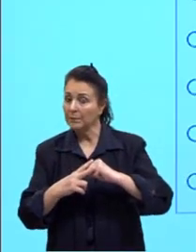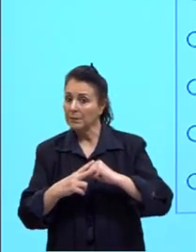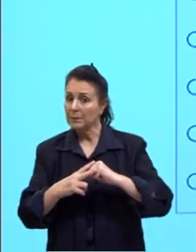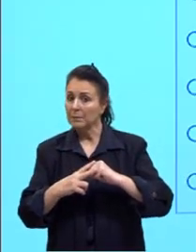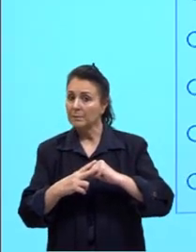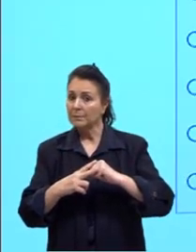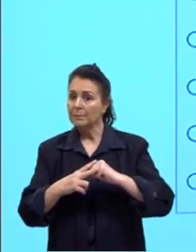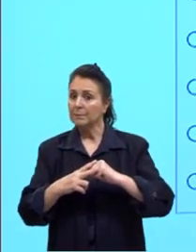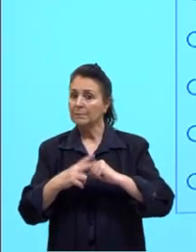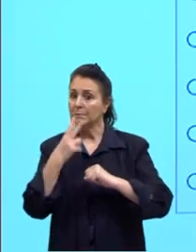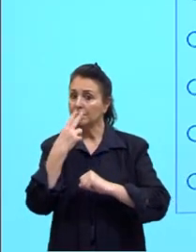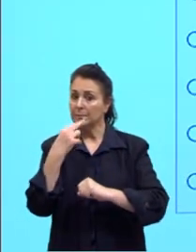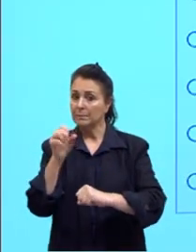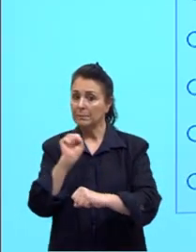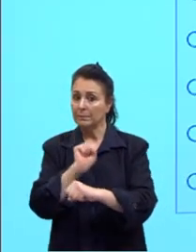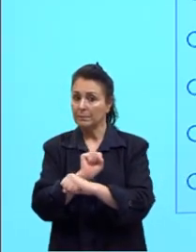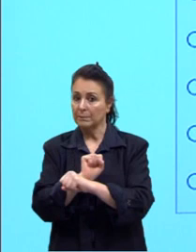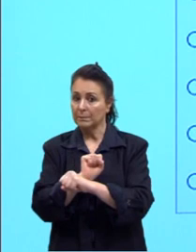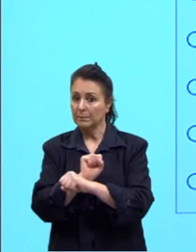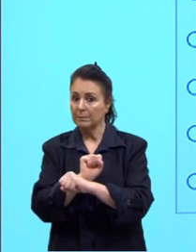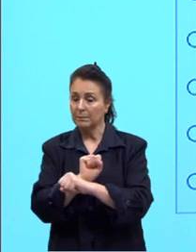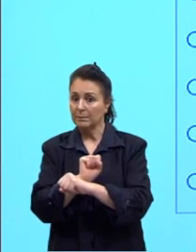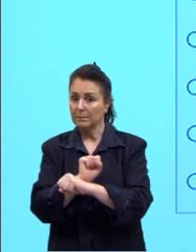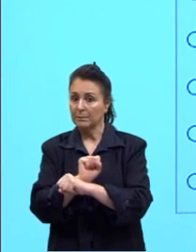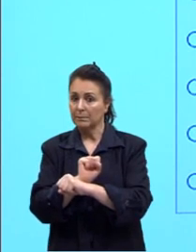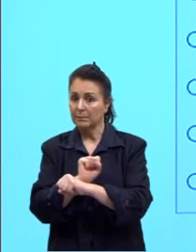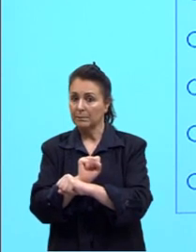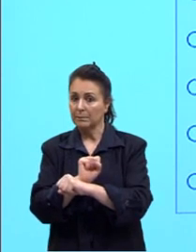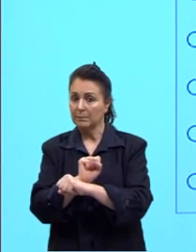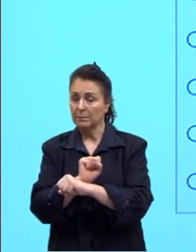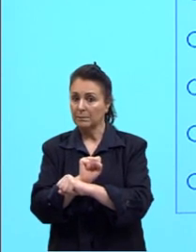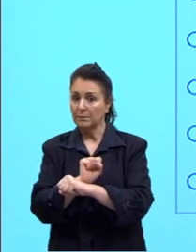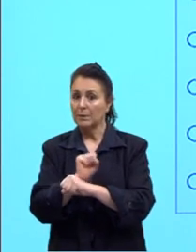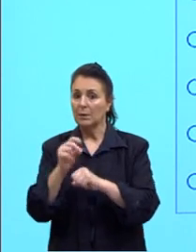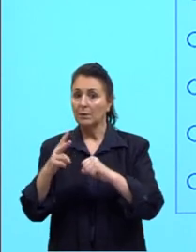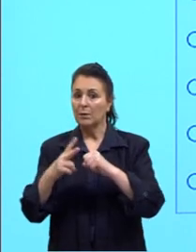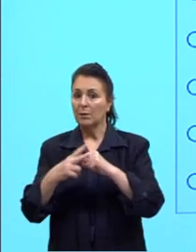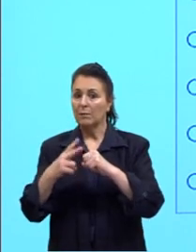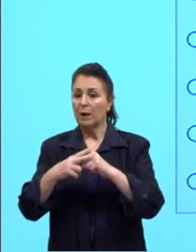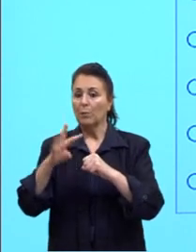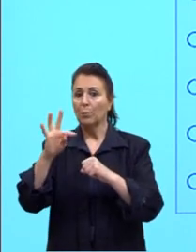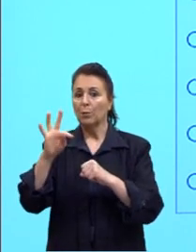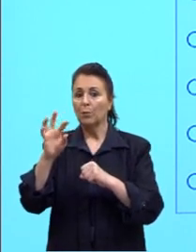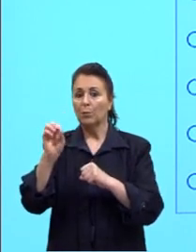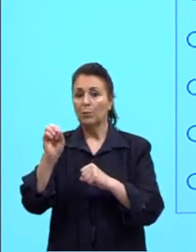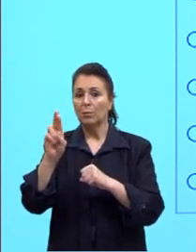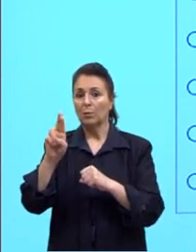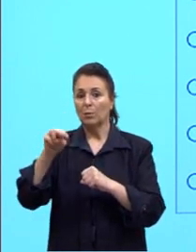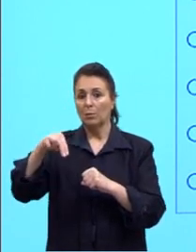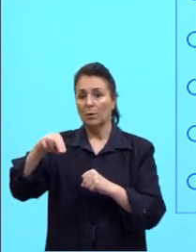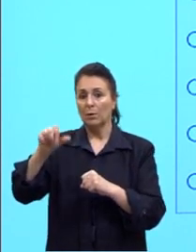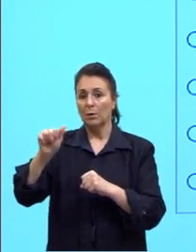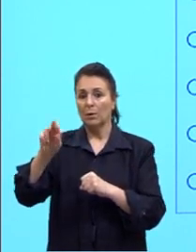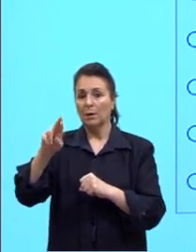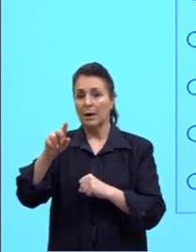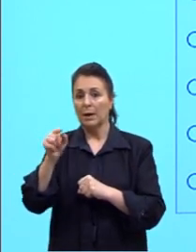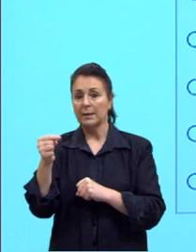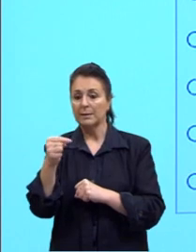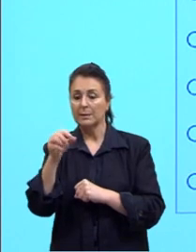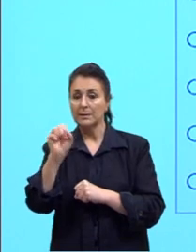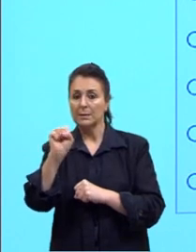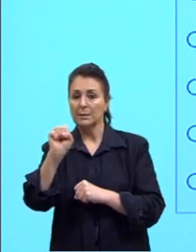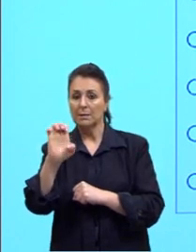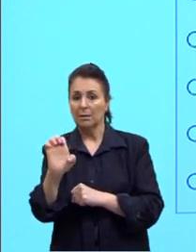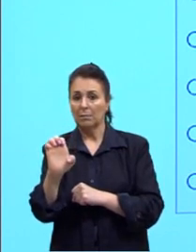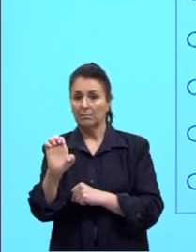If this dental dream becomes... Olha o becomes aqui. O verbo tornar-se. O verbo tornar-se, ele está no presente